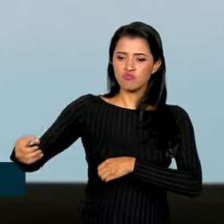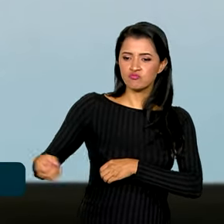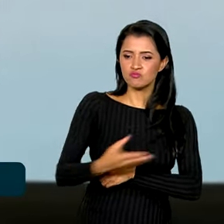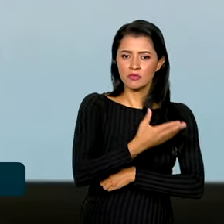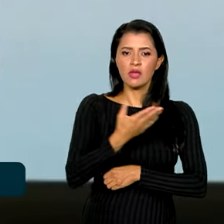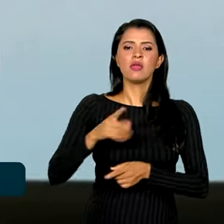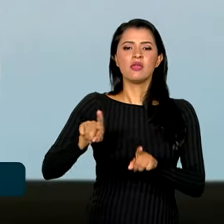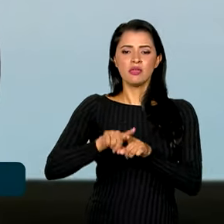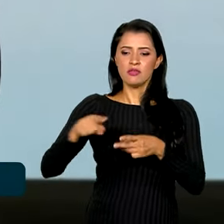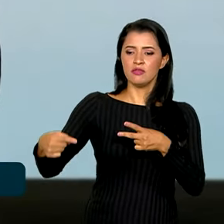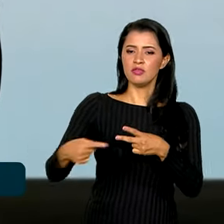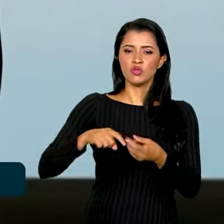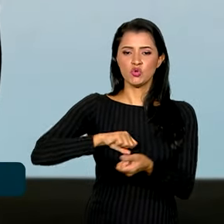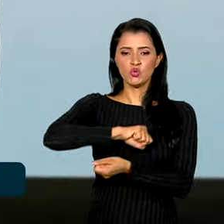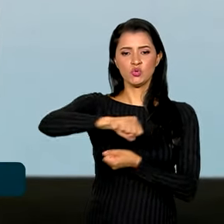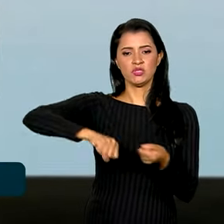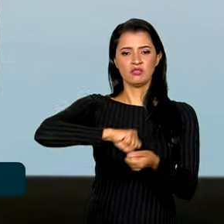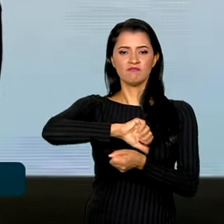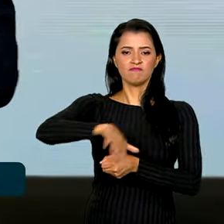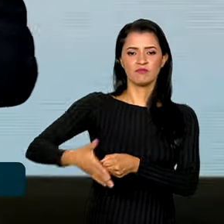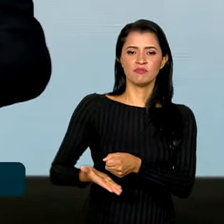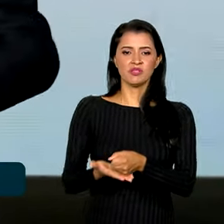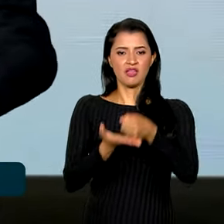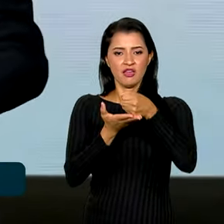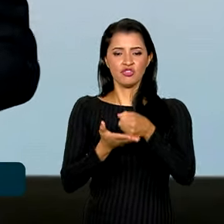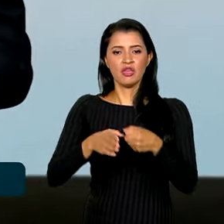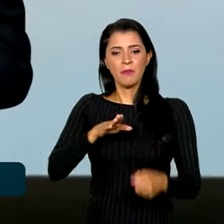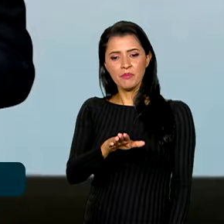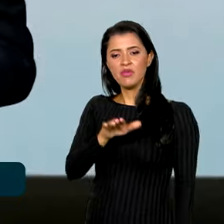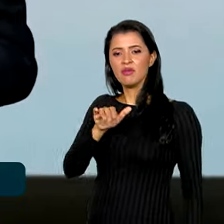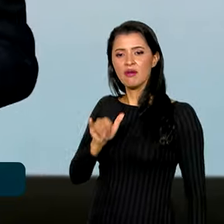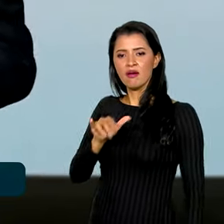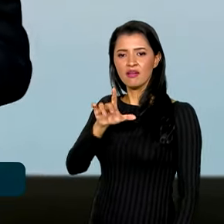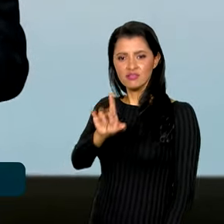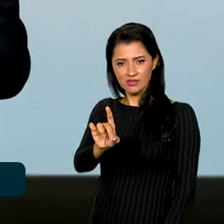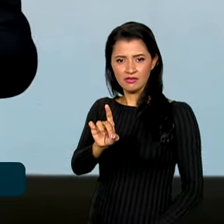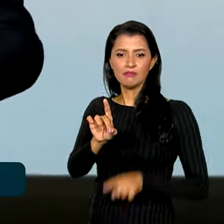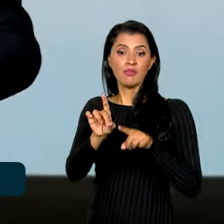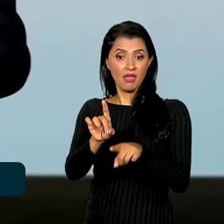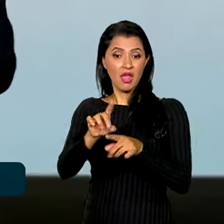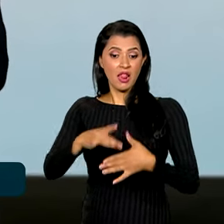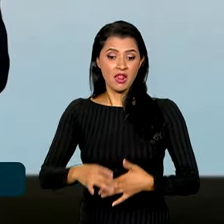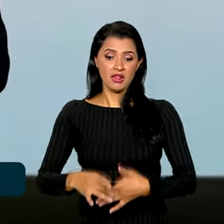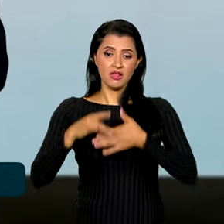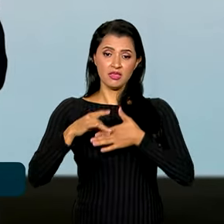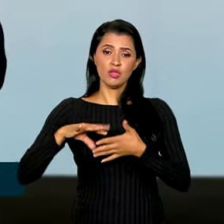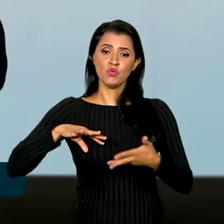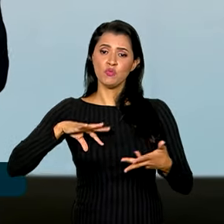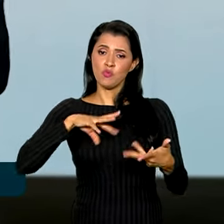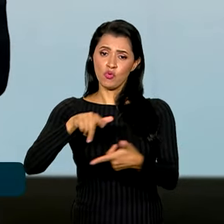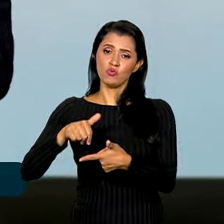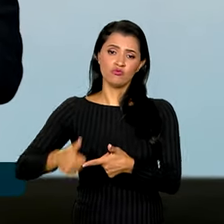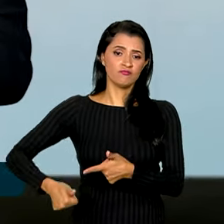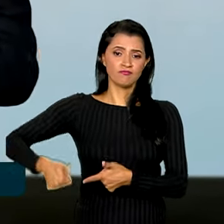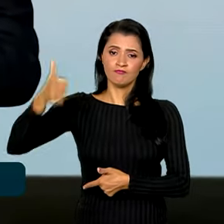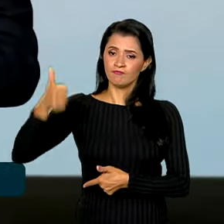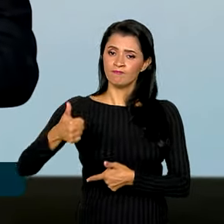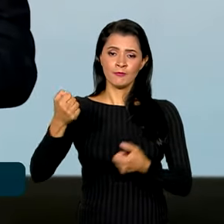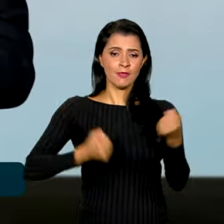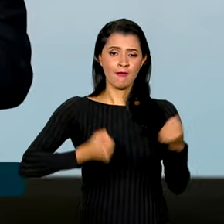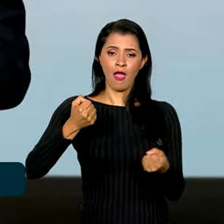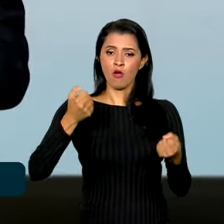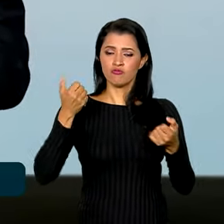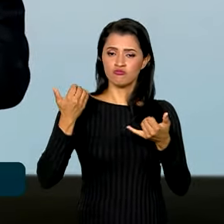sustentabilidade. A BYD é líder mundial em carros